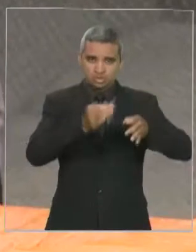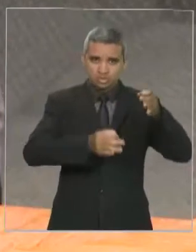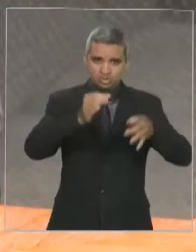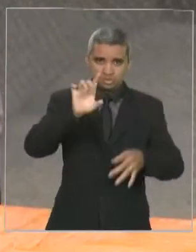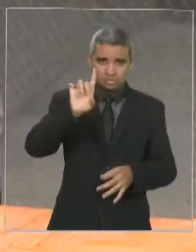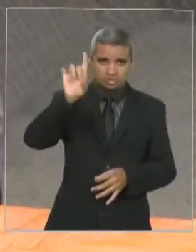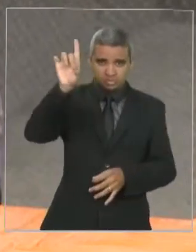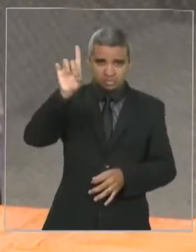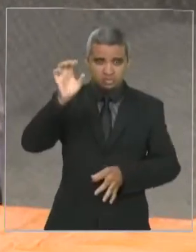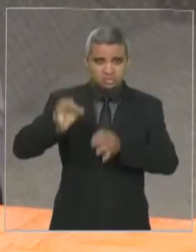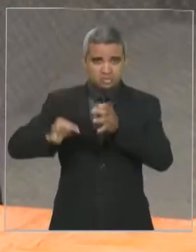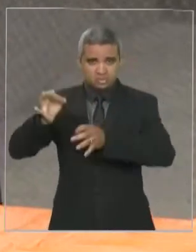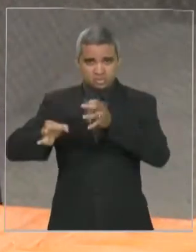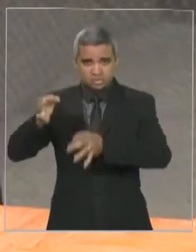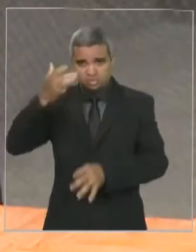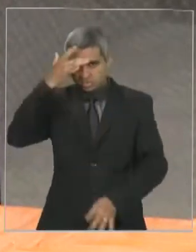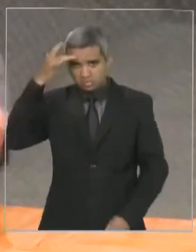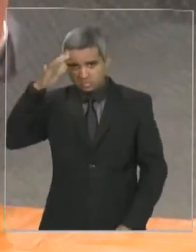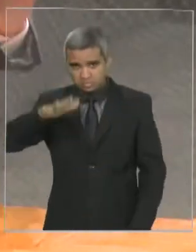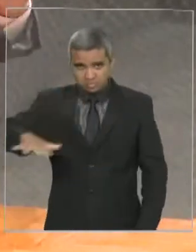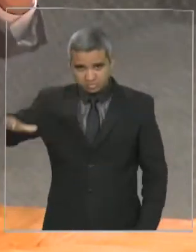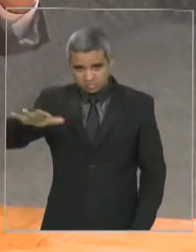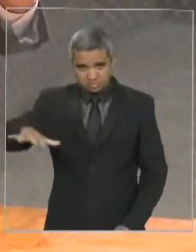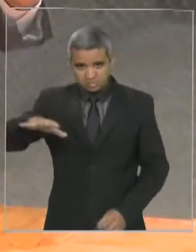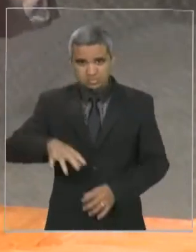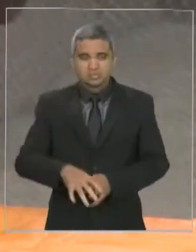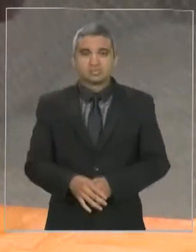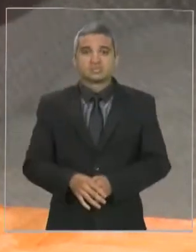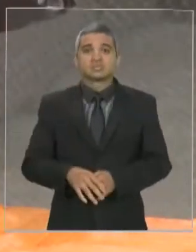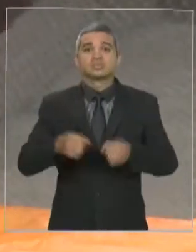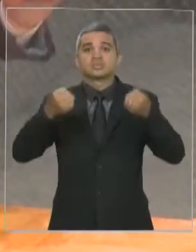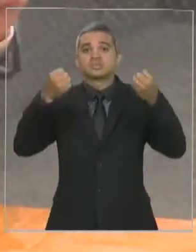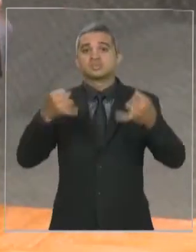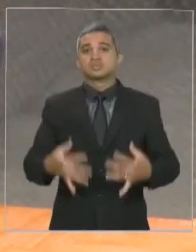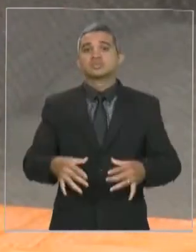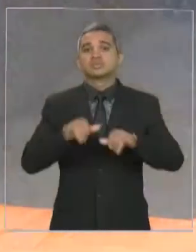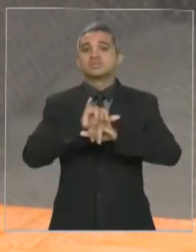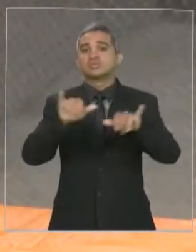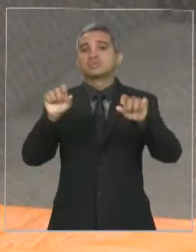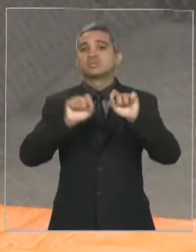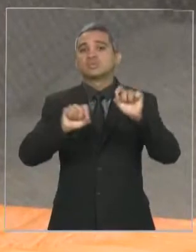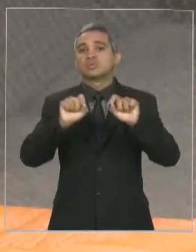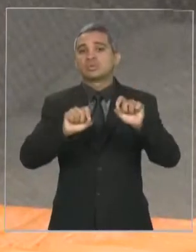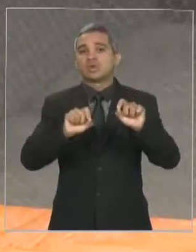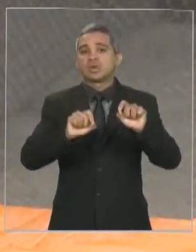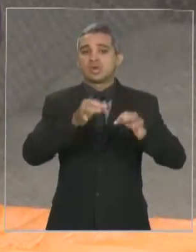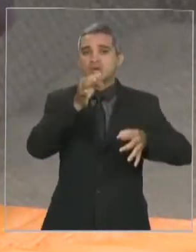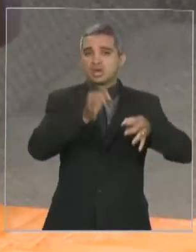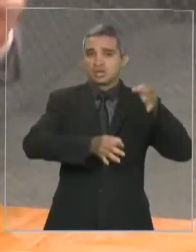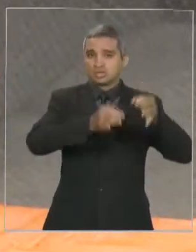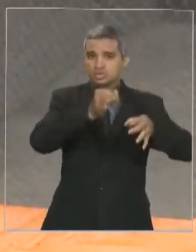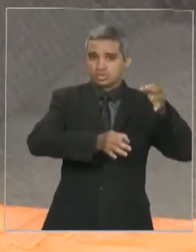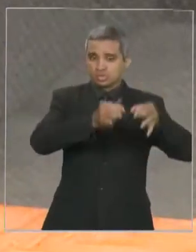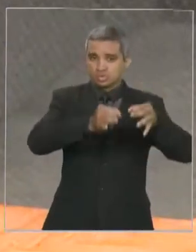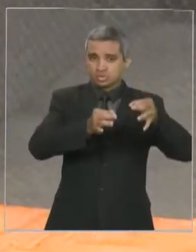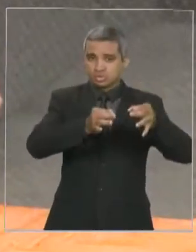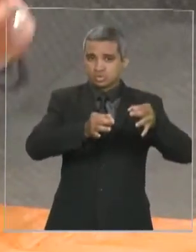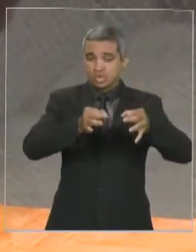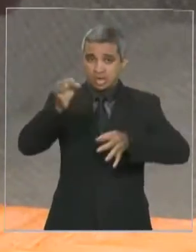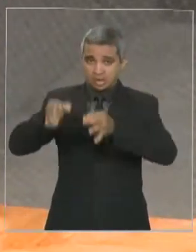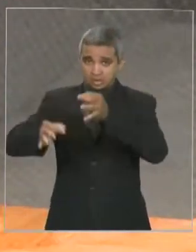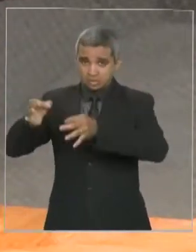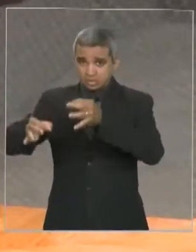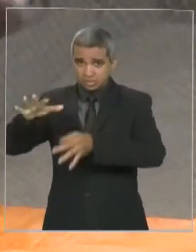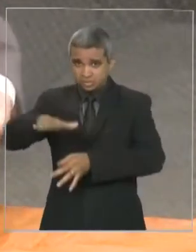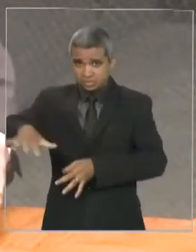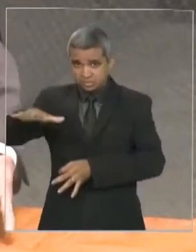e à justiça dos homens, ele disse que o grande dilema da justiça dos homens é